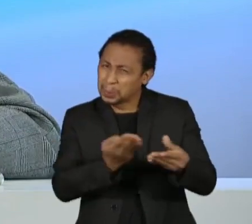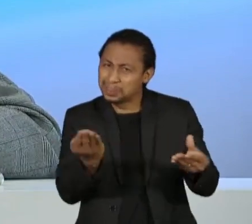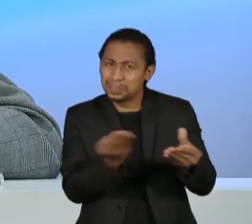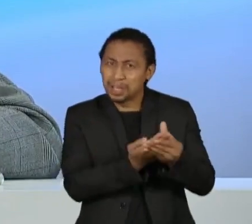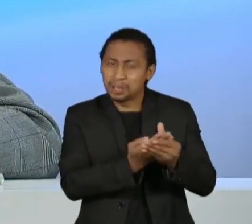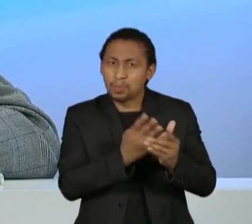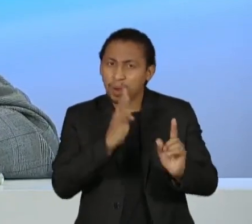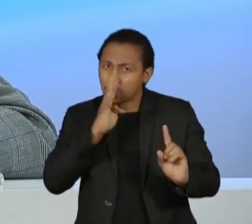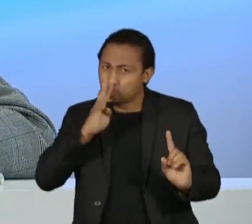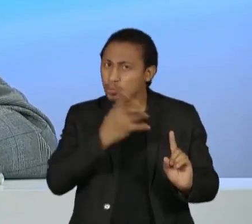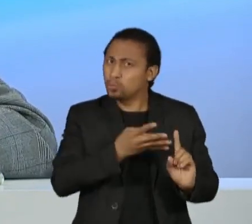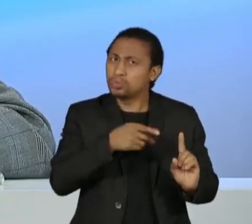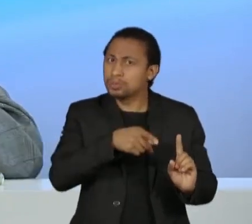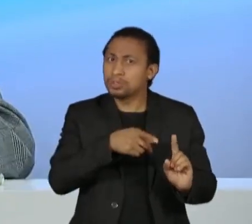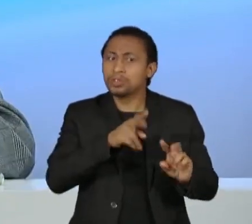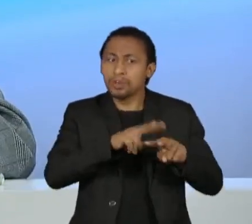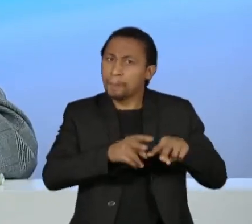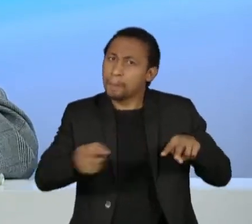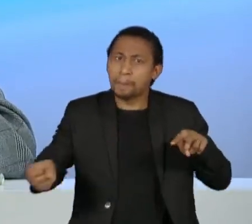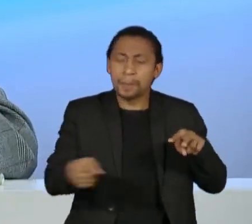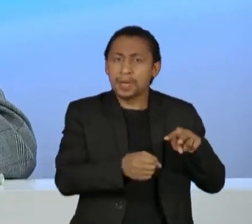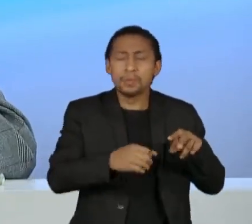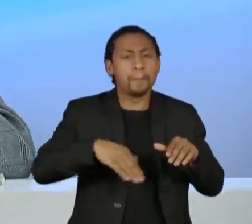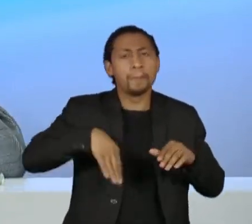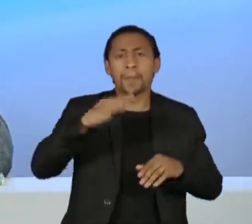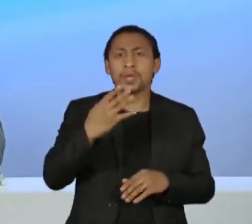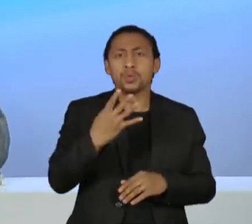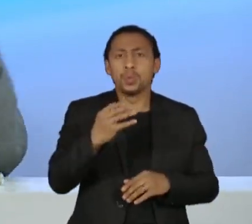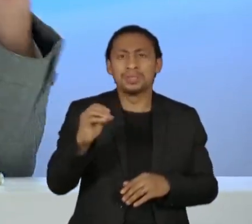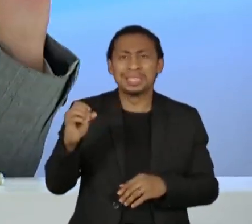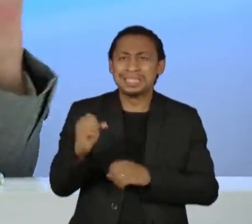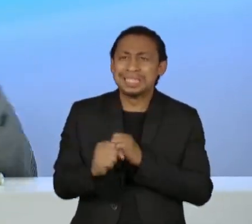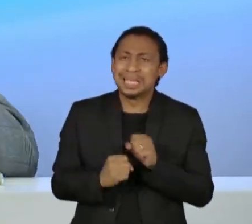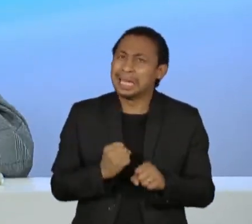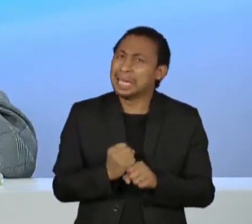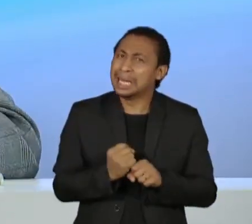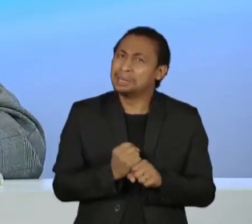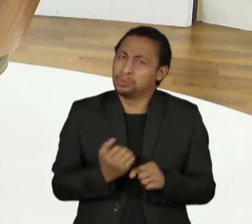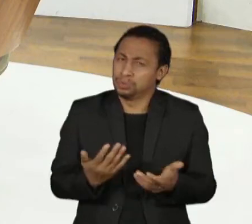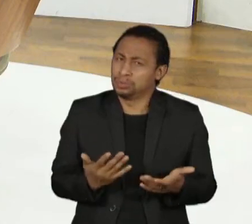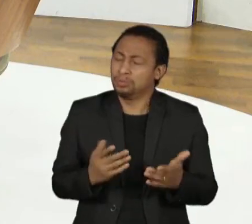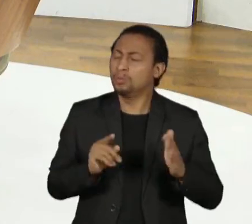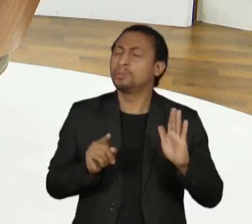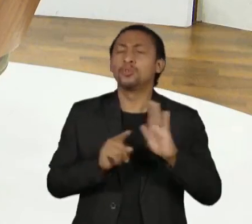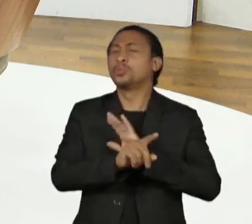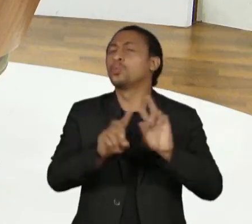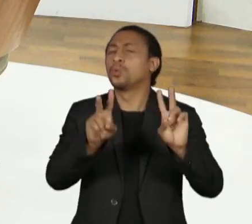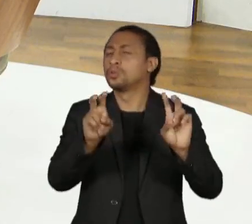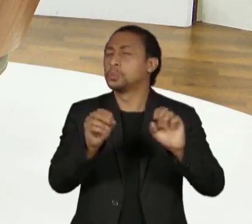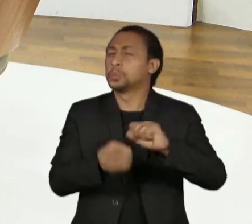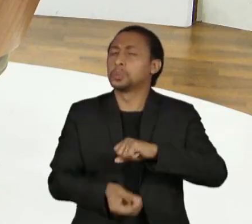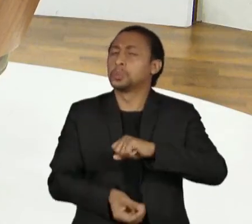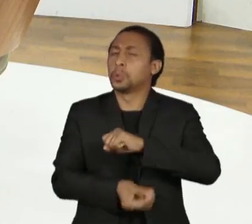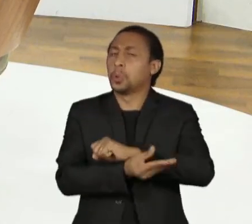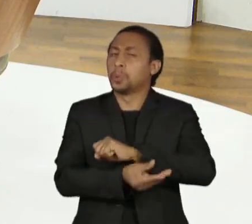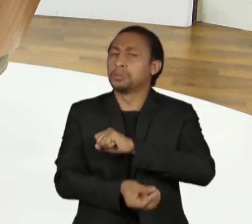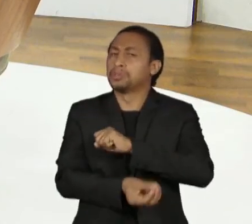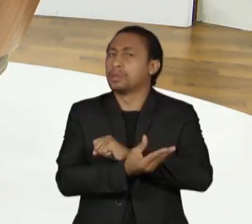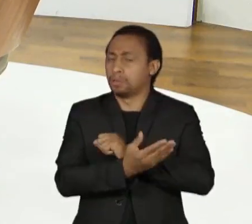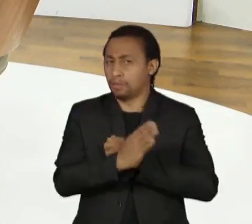Queria usar esse fato de hoje para falar de corrupção, um tema que, enfim, dominou boa parte da campanha eleitoral.